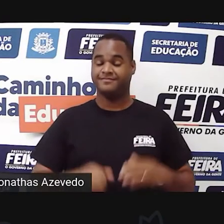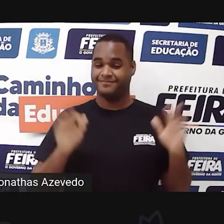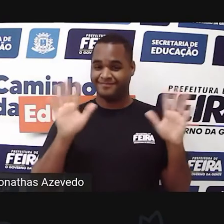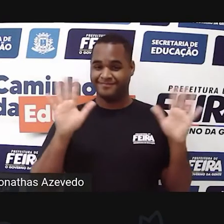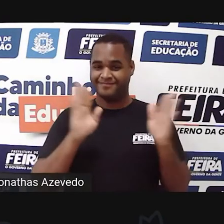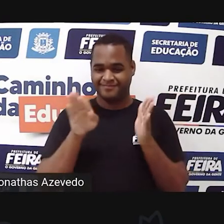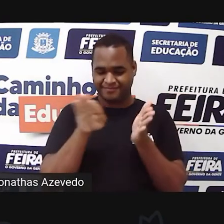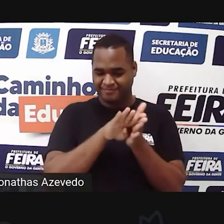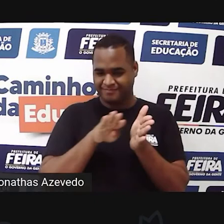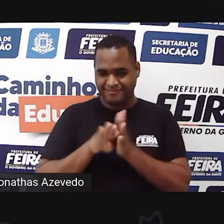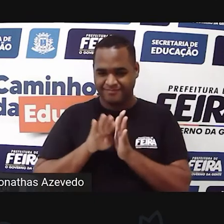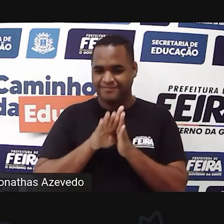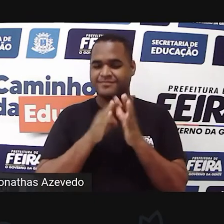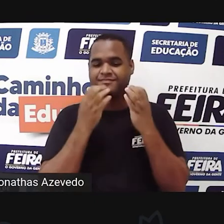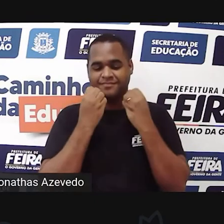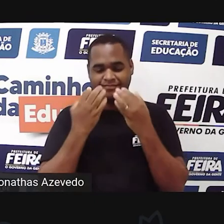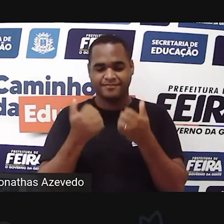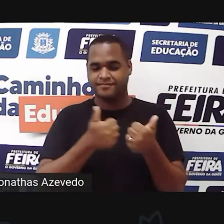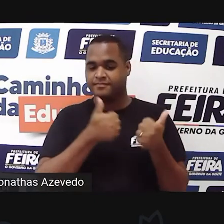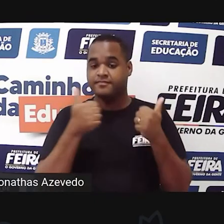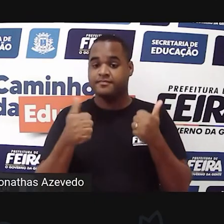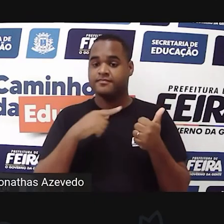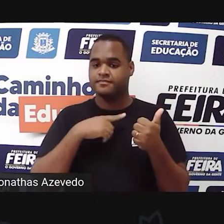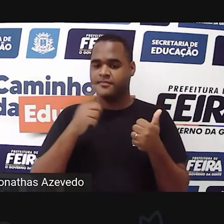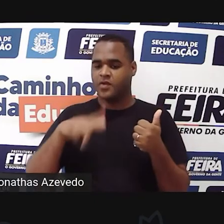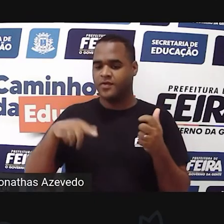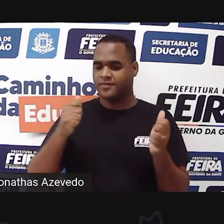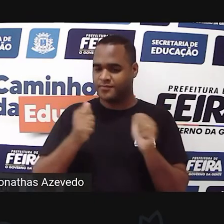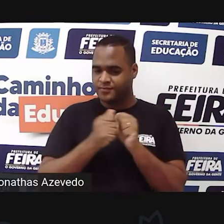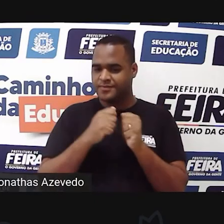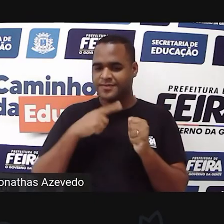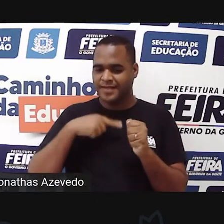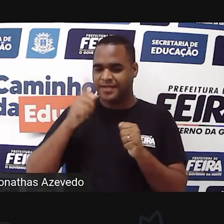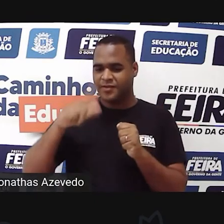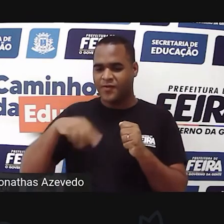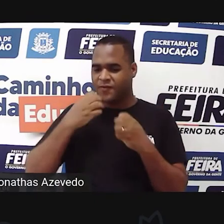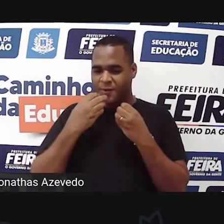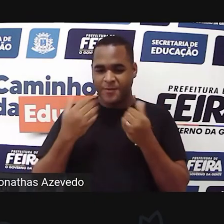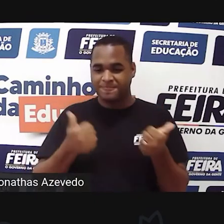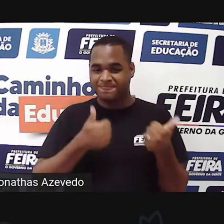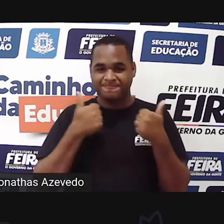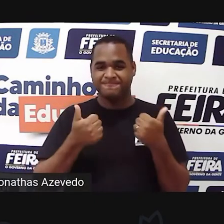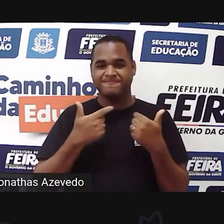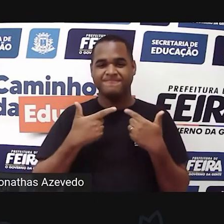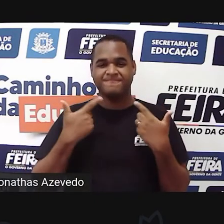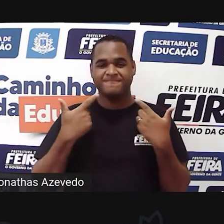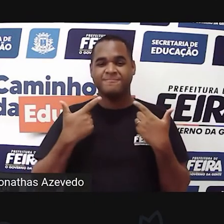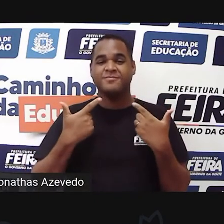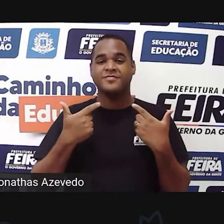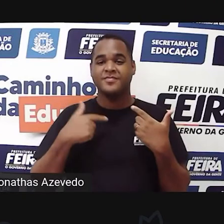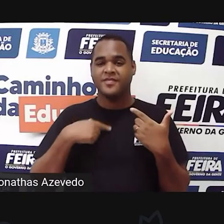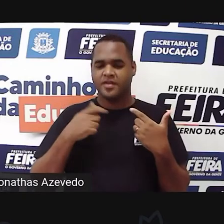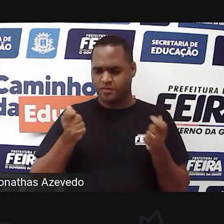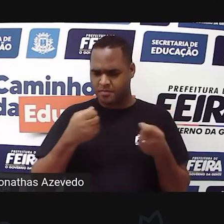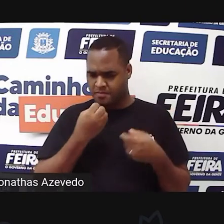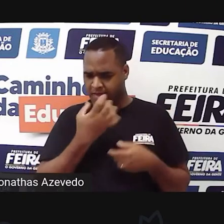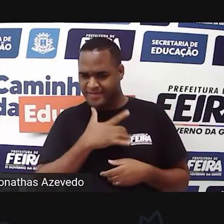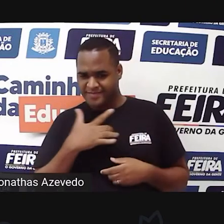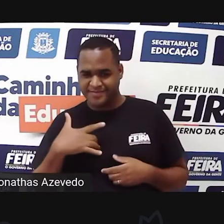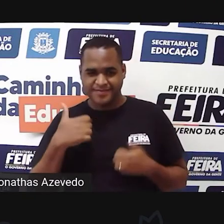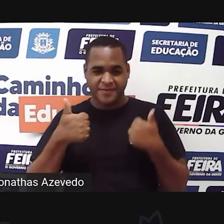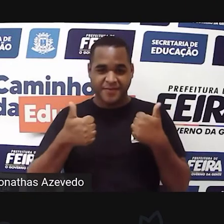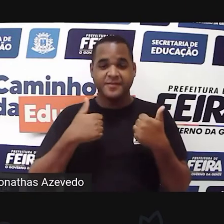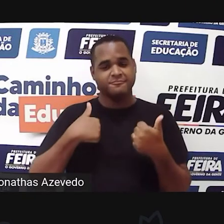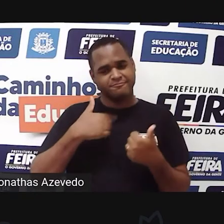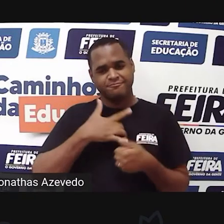Chegamos! Chegamos! Olha nós aqui de novo! E aí, tudo bem contigo? Tudo